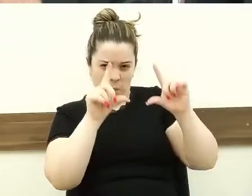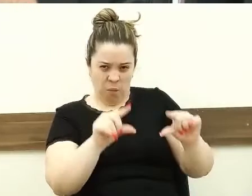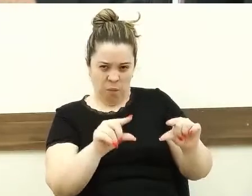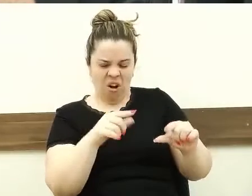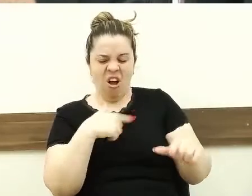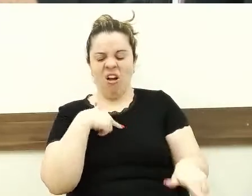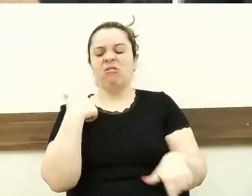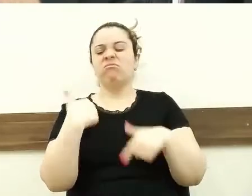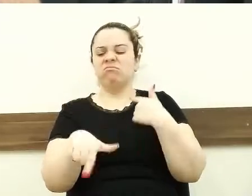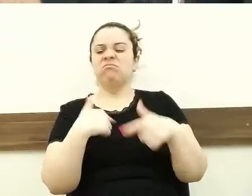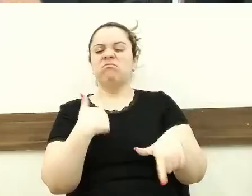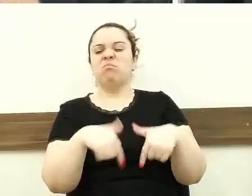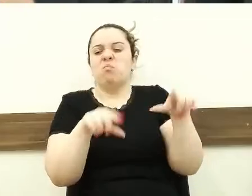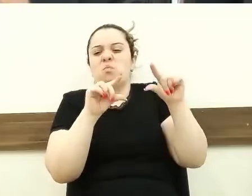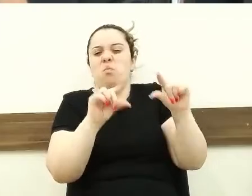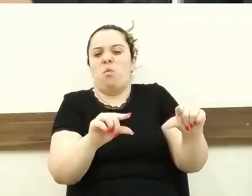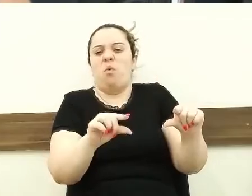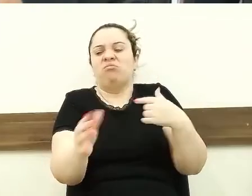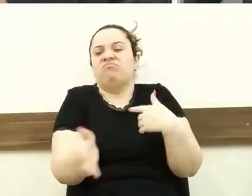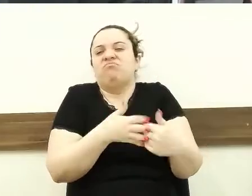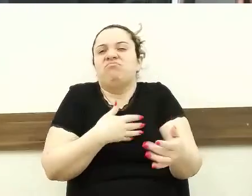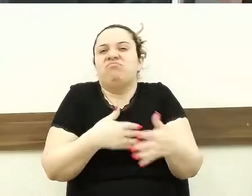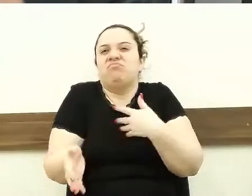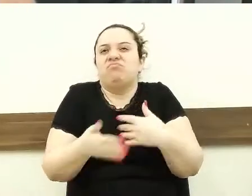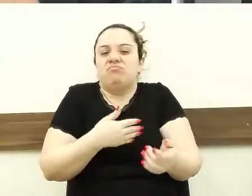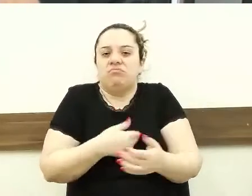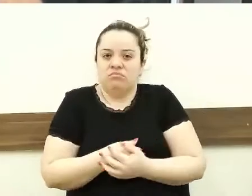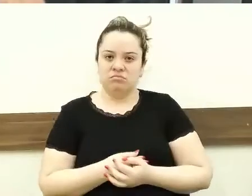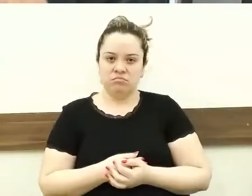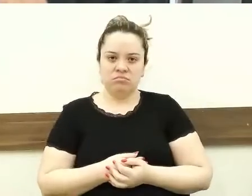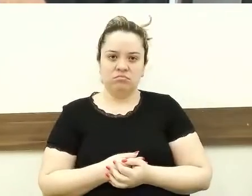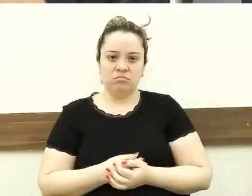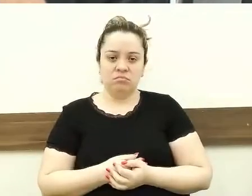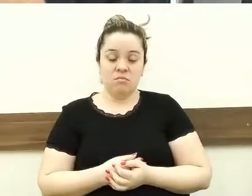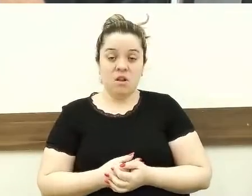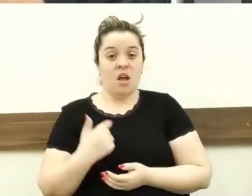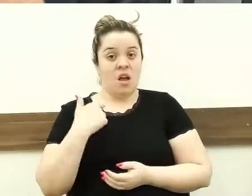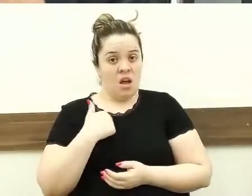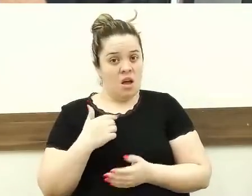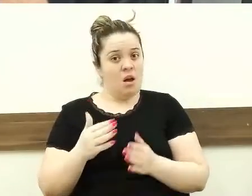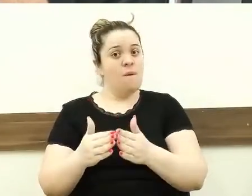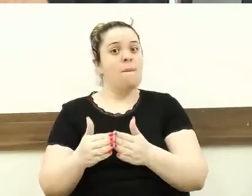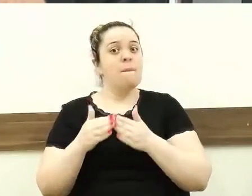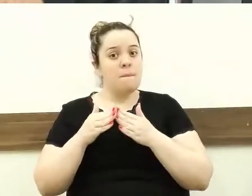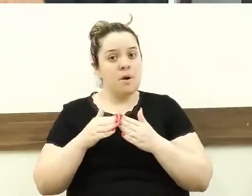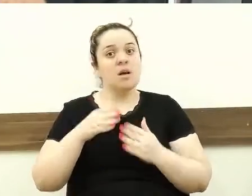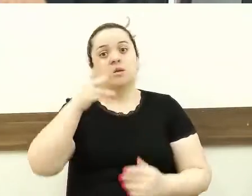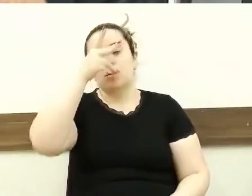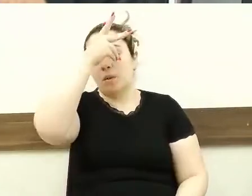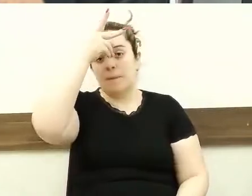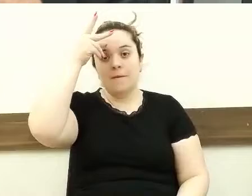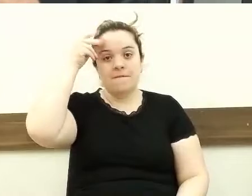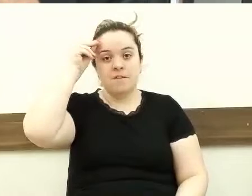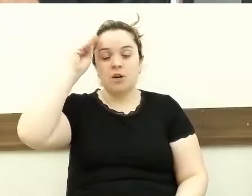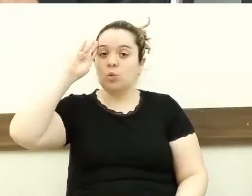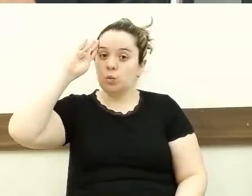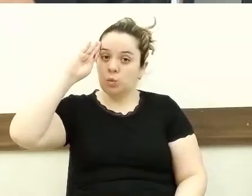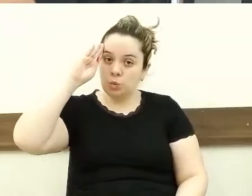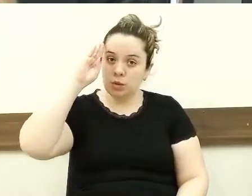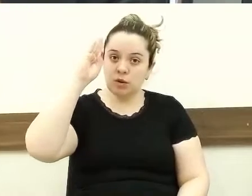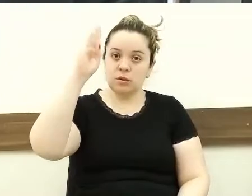E eu gostaria, eu peço ao prefeito, principalmente, ele sempre tem dito que ele deu